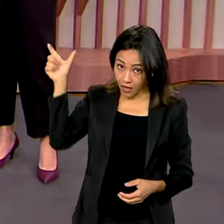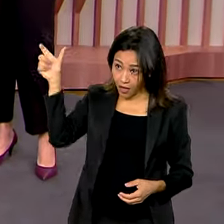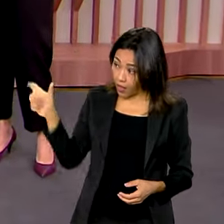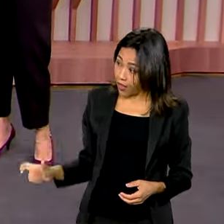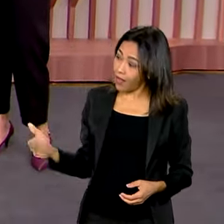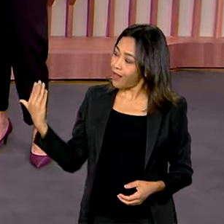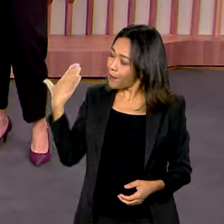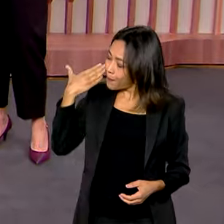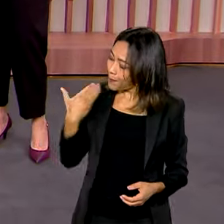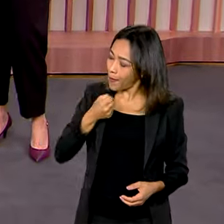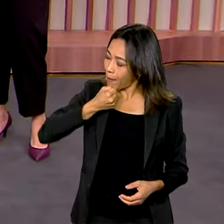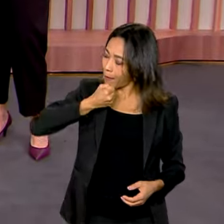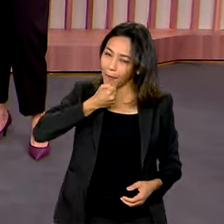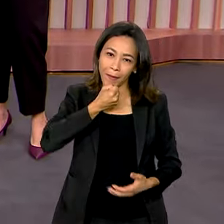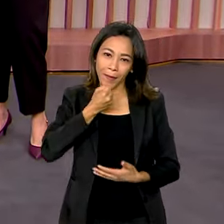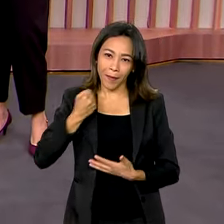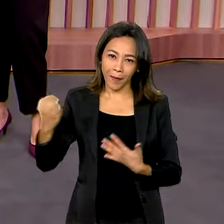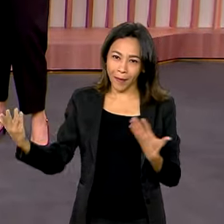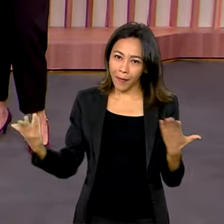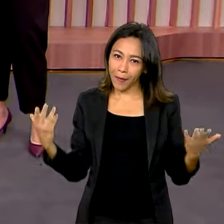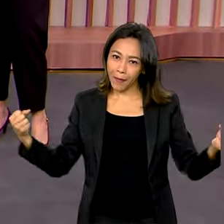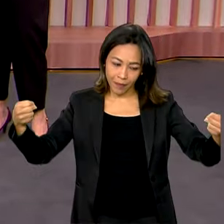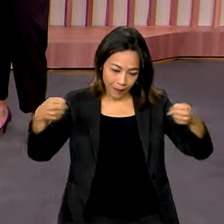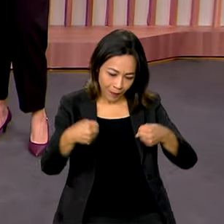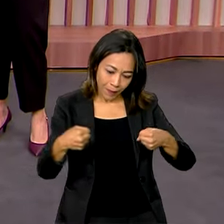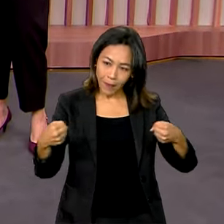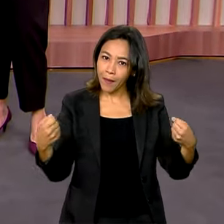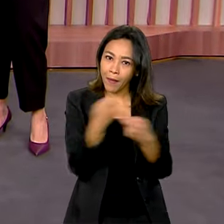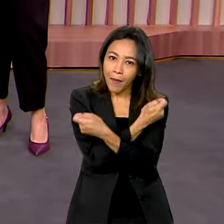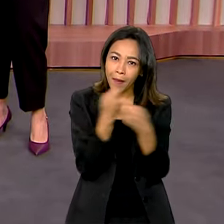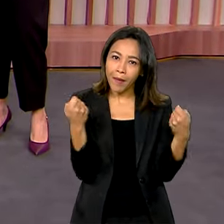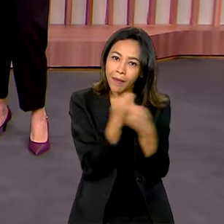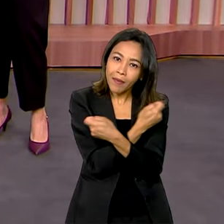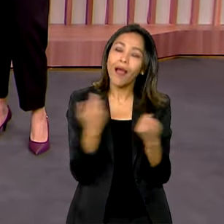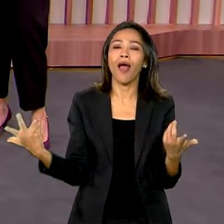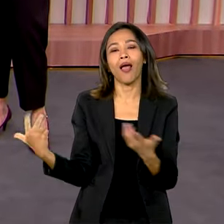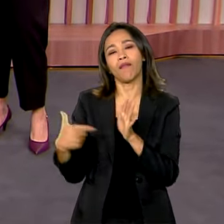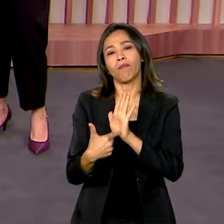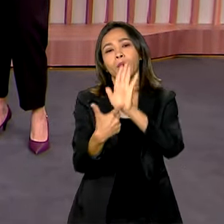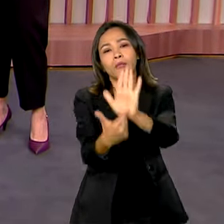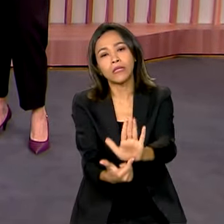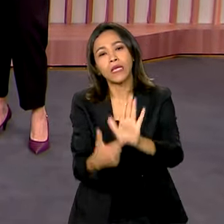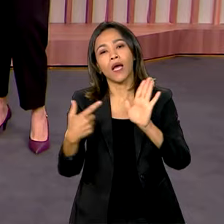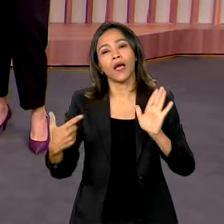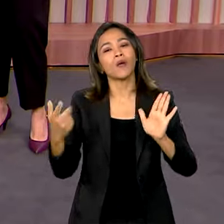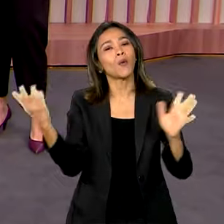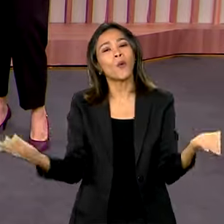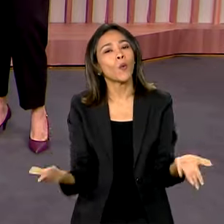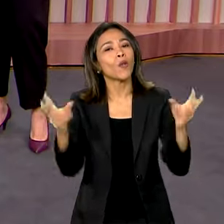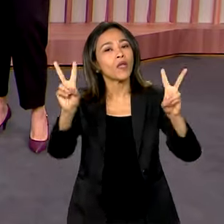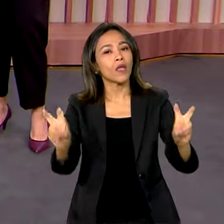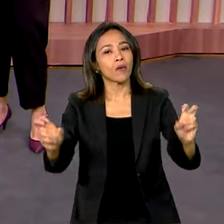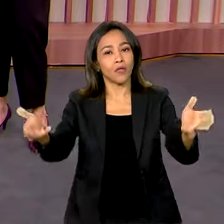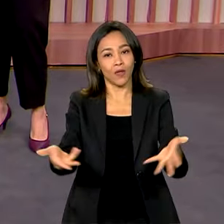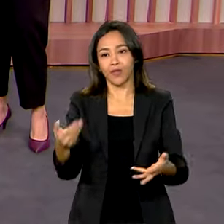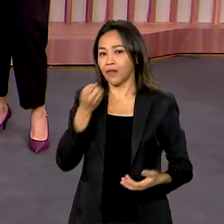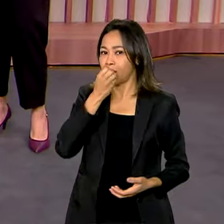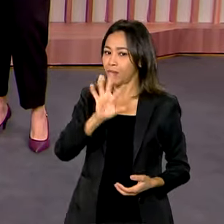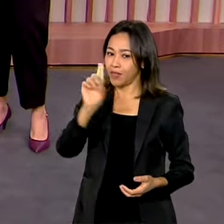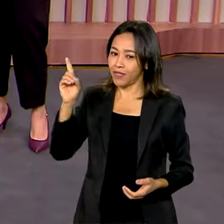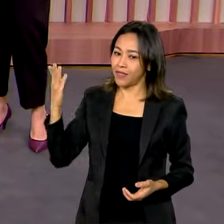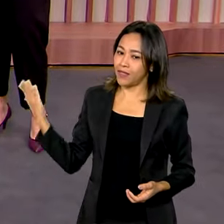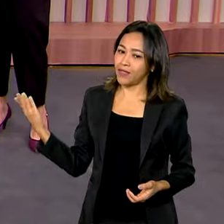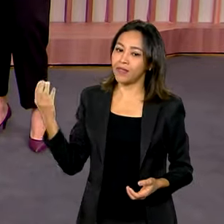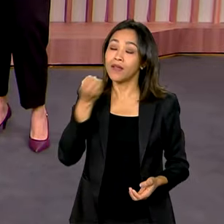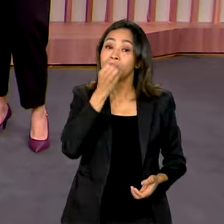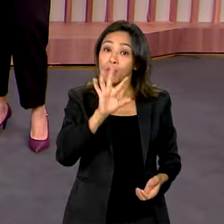Mello, a apresentadora que comanda este programa, já está aqui comigo, vai trazer os destaques da edição de hoje. Bom dia, Karine. Bom